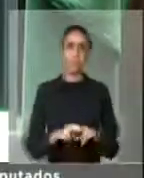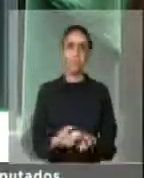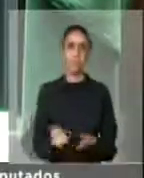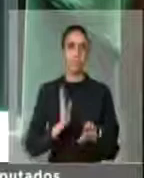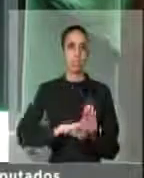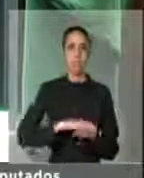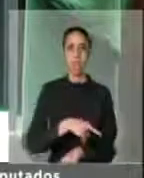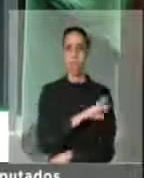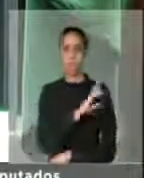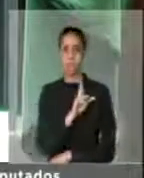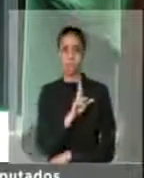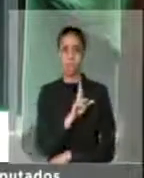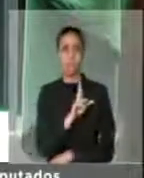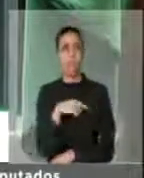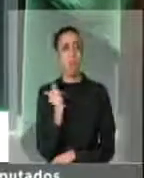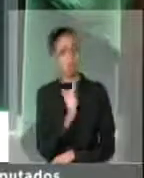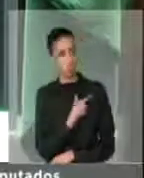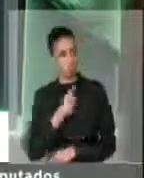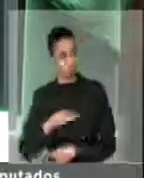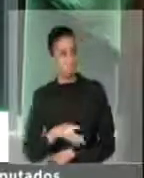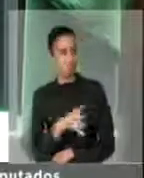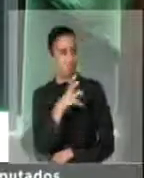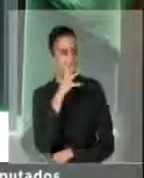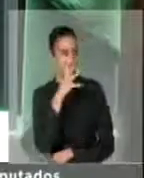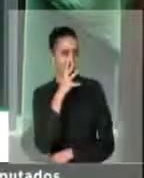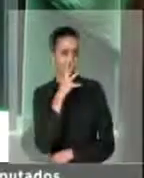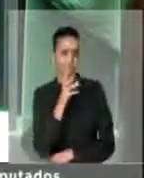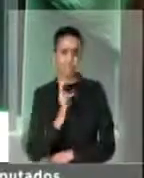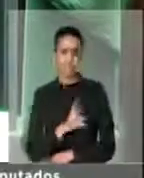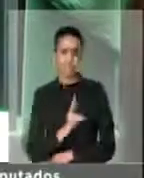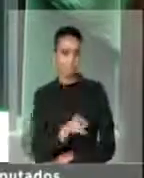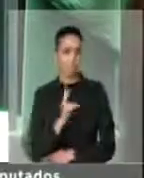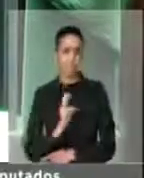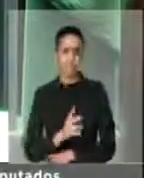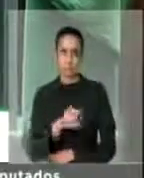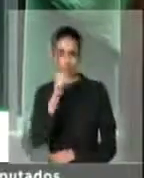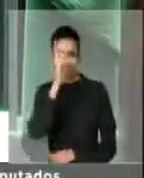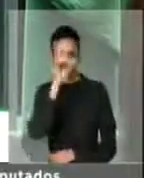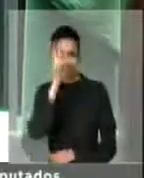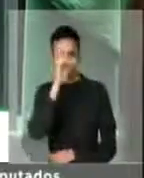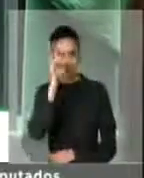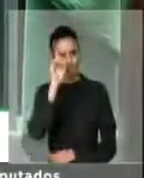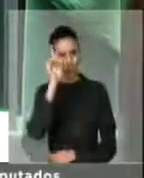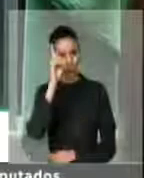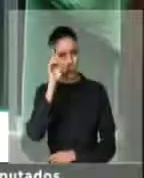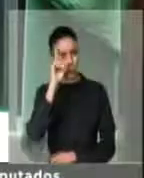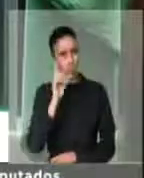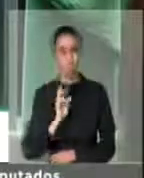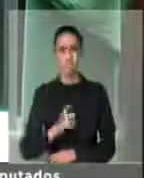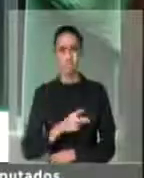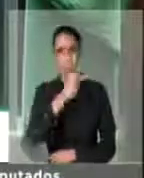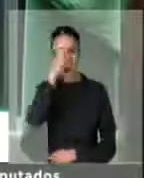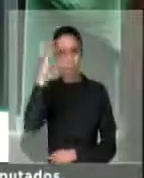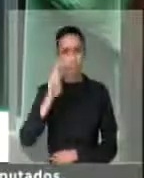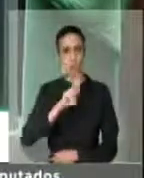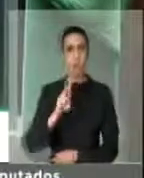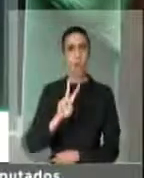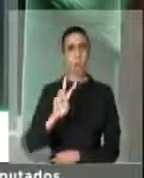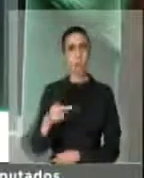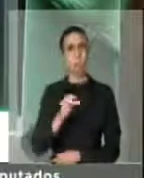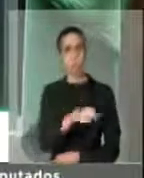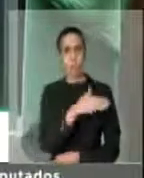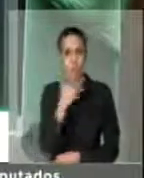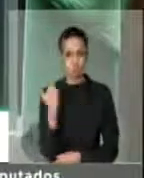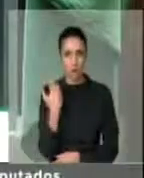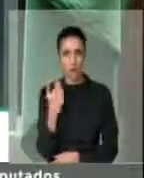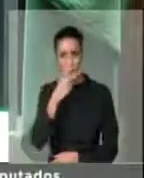nós vamos continuar a assistir. A cada 24 horas, nesse país, um homossexual ser assassinado.